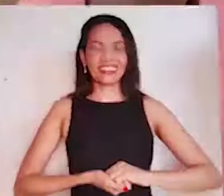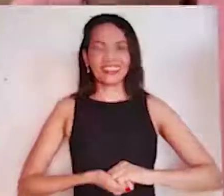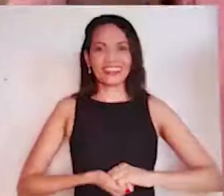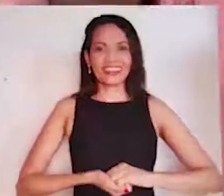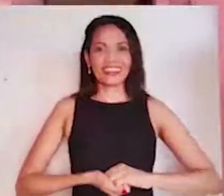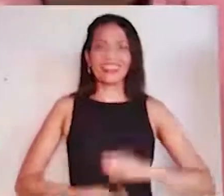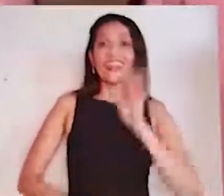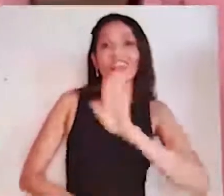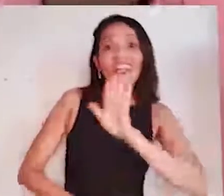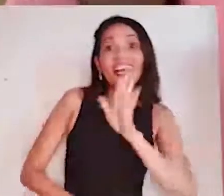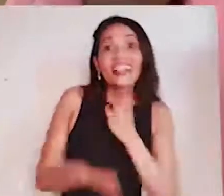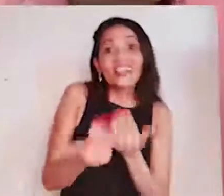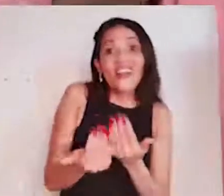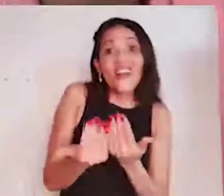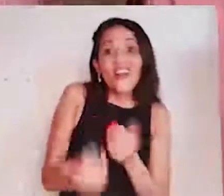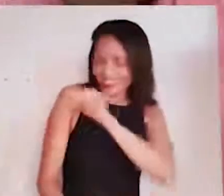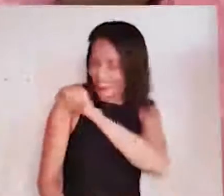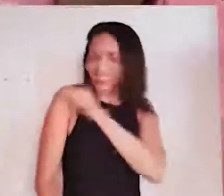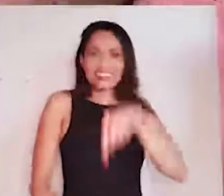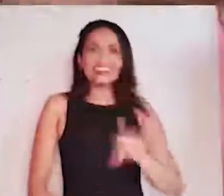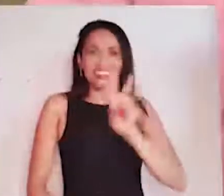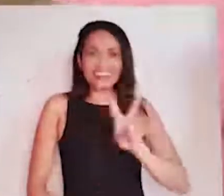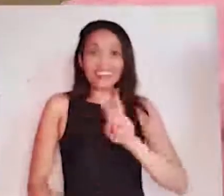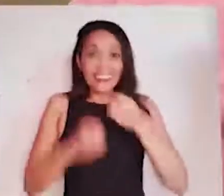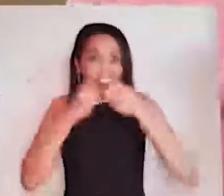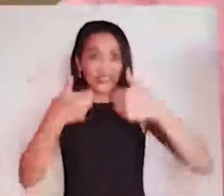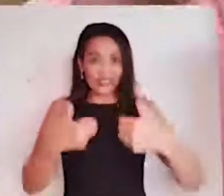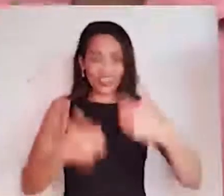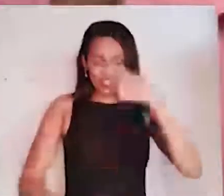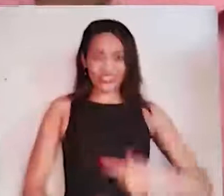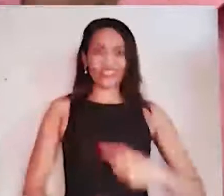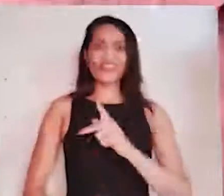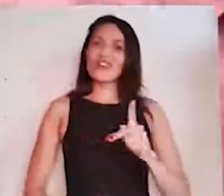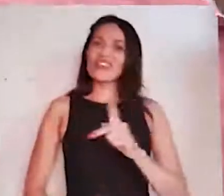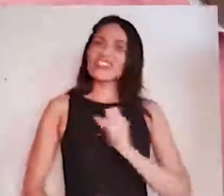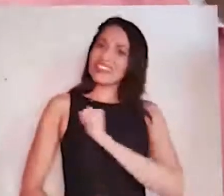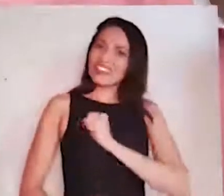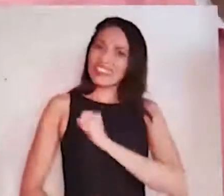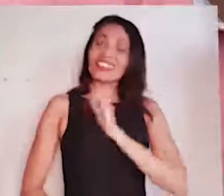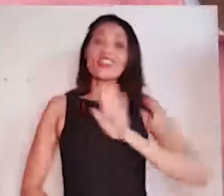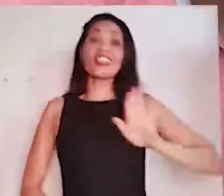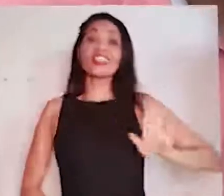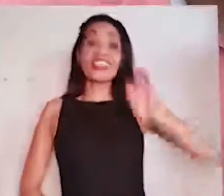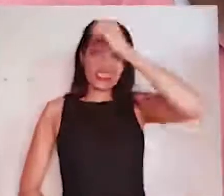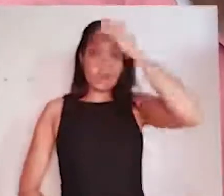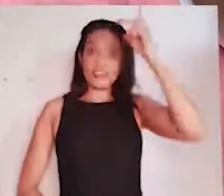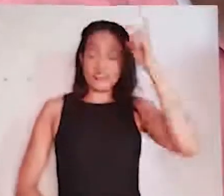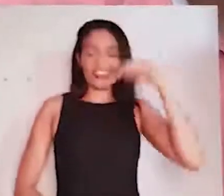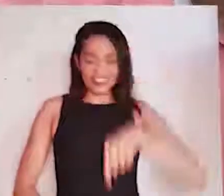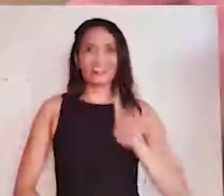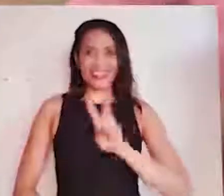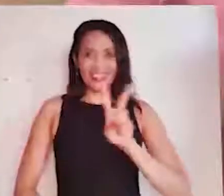Olá, jovem! Tudo bem? Estudante de Valparaíso. Eu sou o professor Silvano, candidato a prefeito da nossa